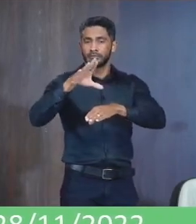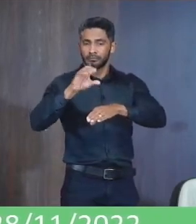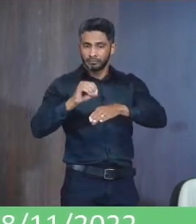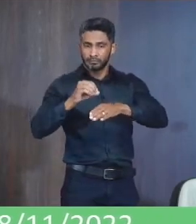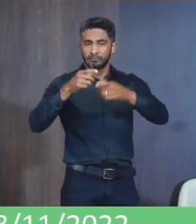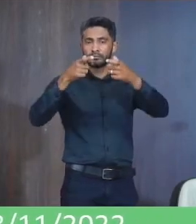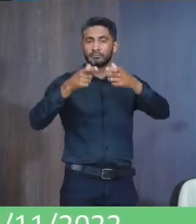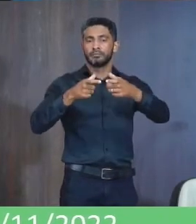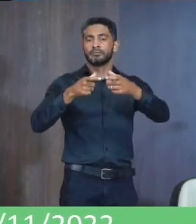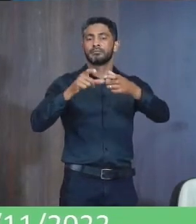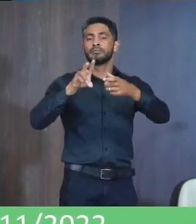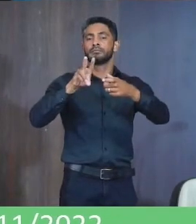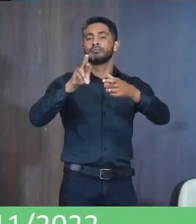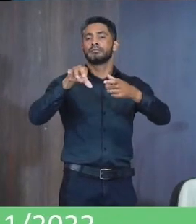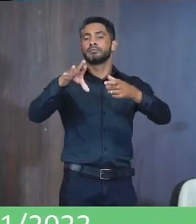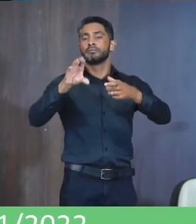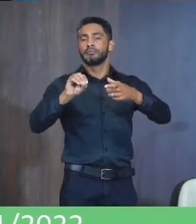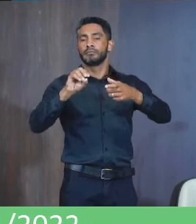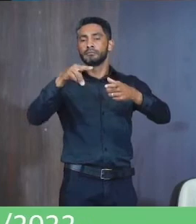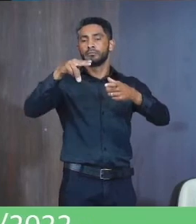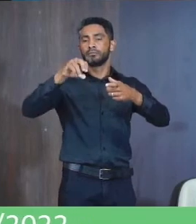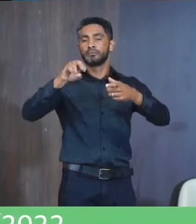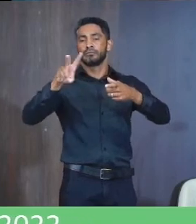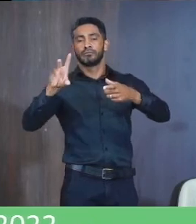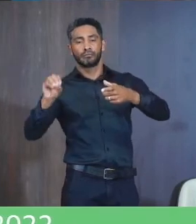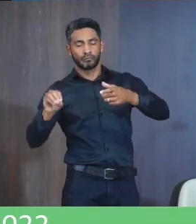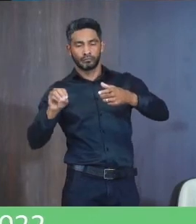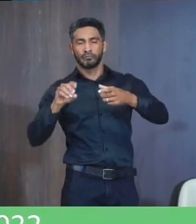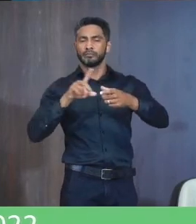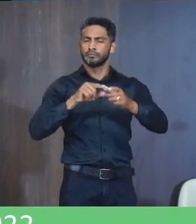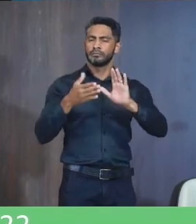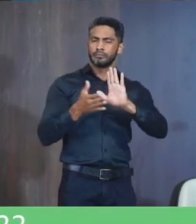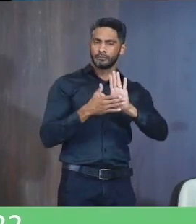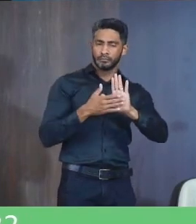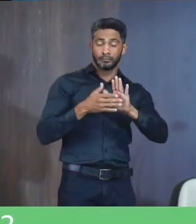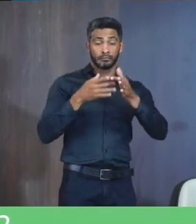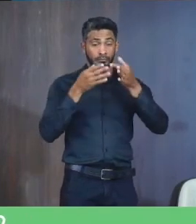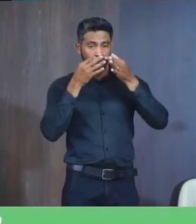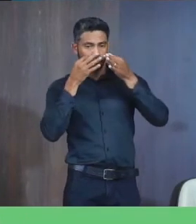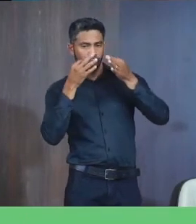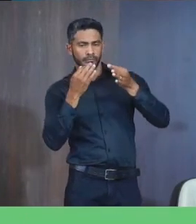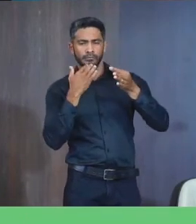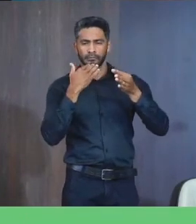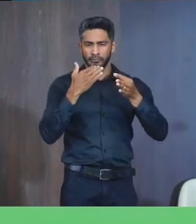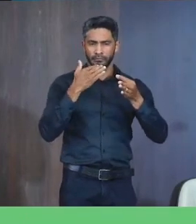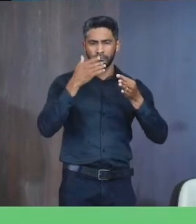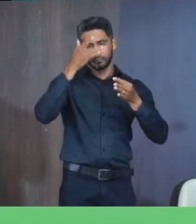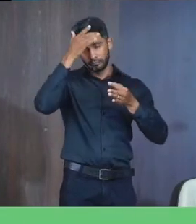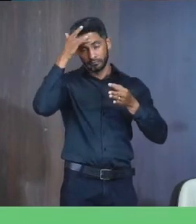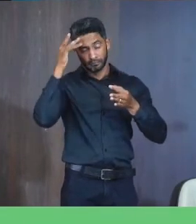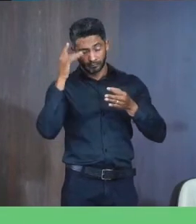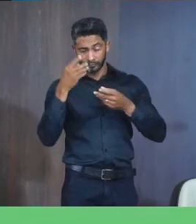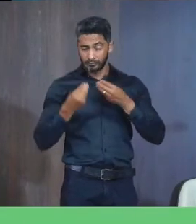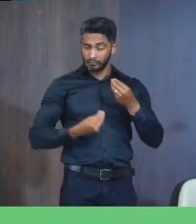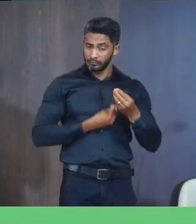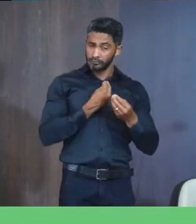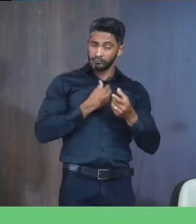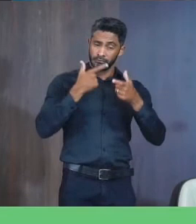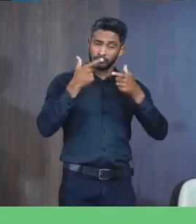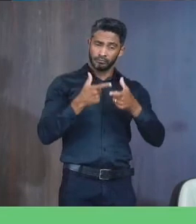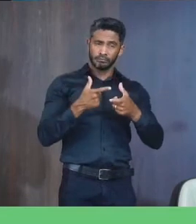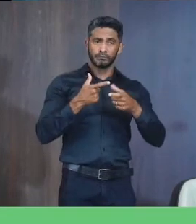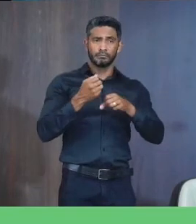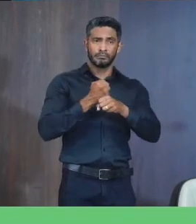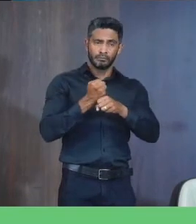Localizada No bairro Rio Novo A solicitação Proposta Vem no sentido De atender A diversas Reficações Moradores Desse local Que há muito Tempo